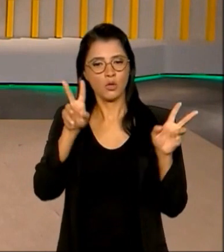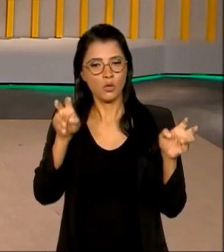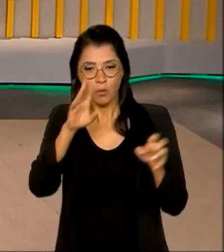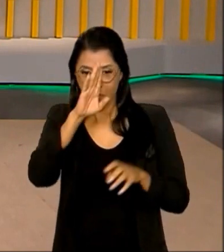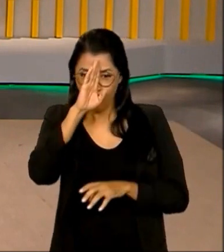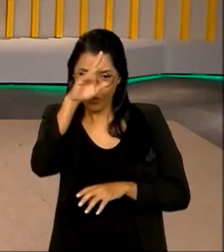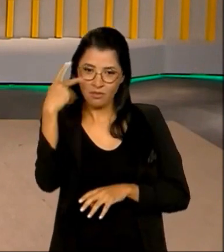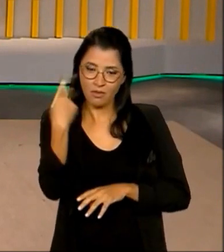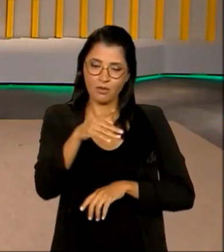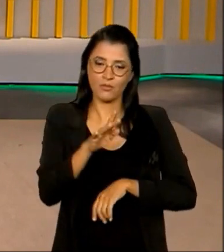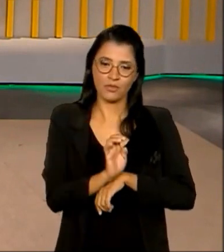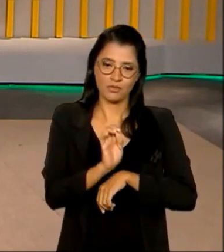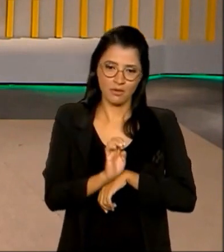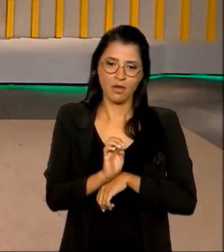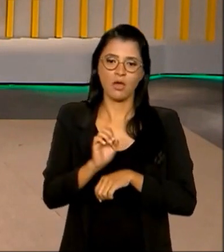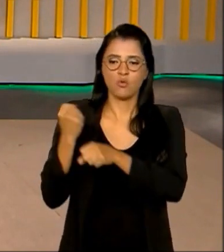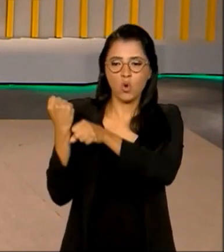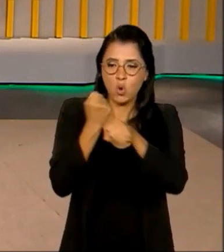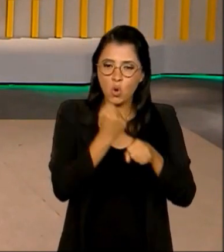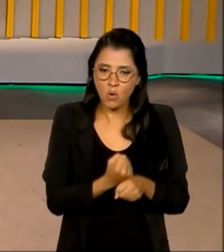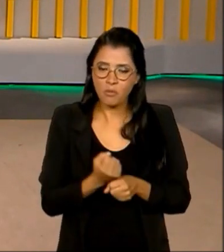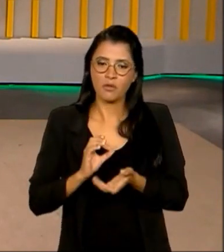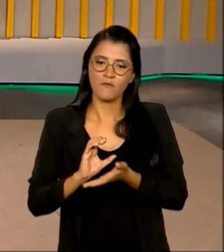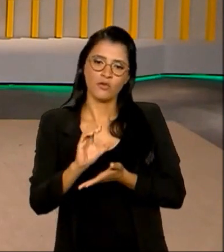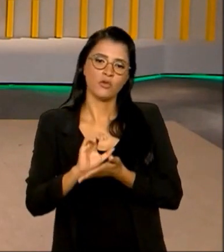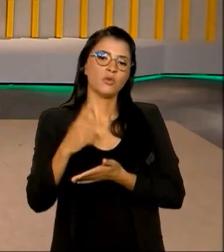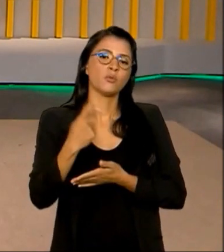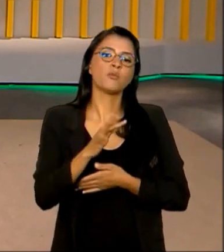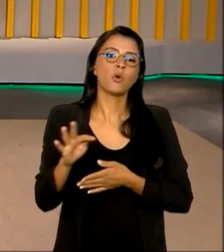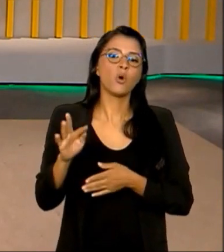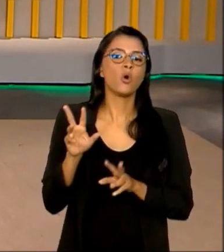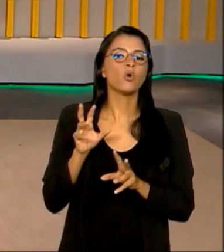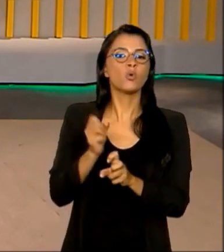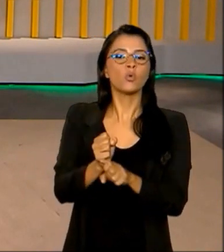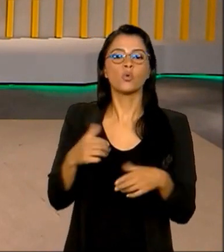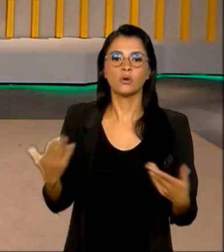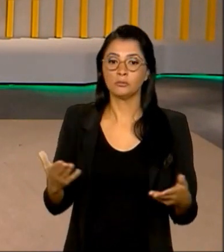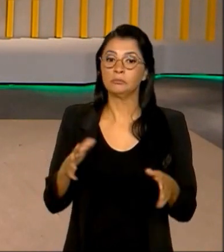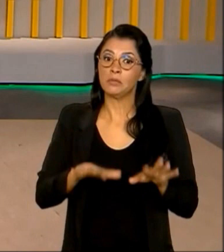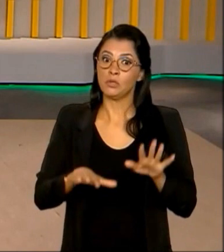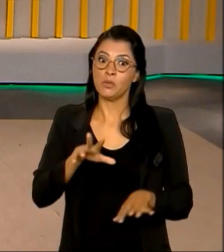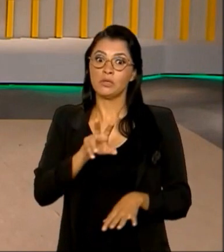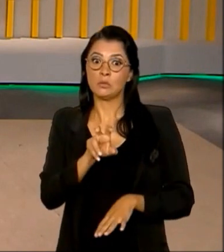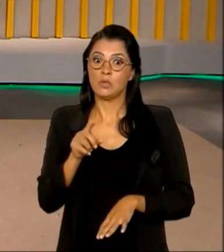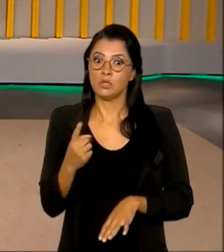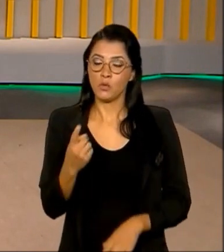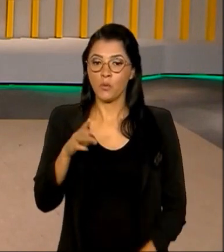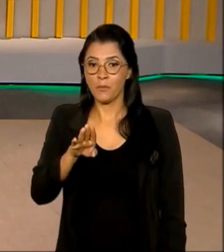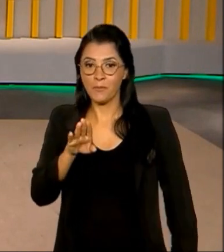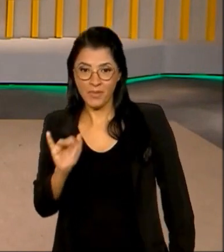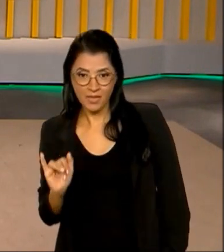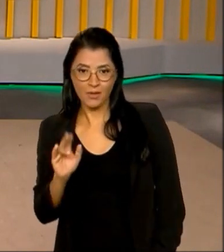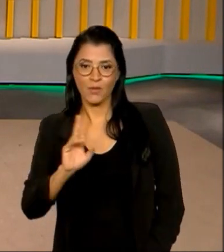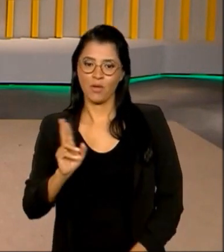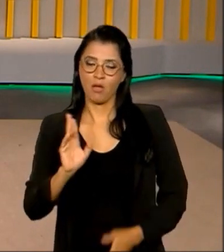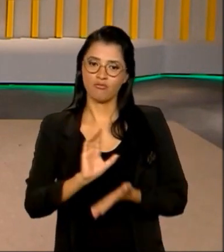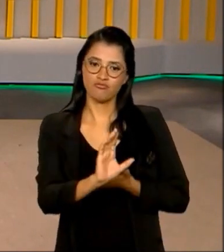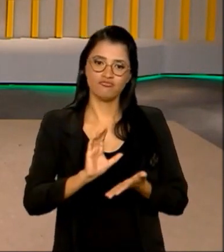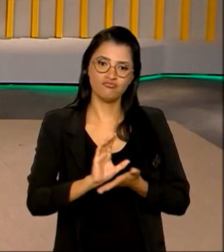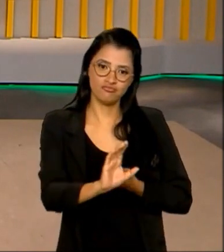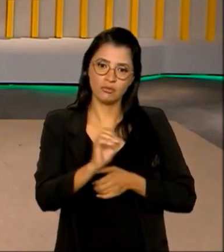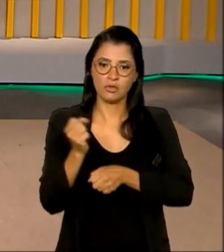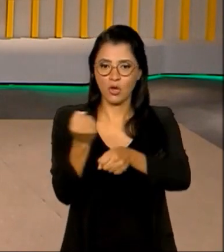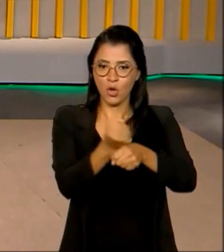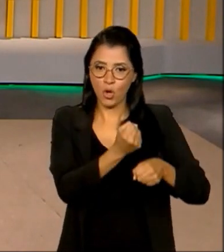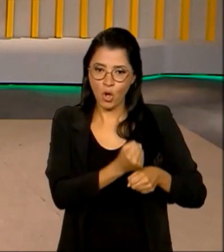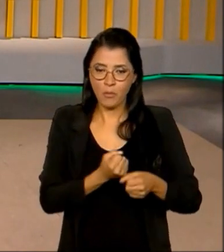prioritárias para o Estado e os investimentos federais previstos. Pelo menos 51 bilhões de reais vão ser investidos